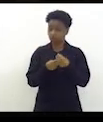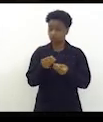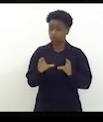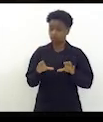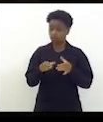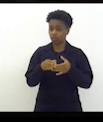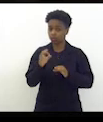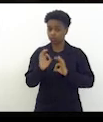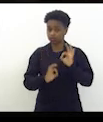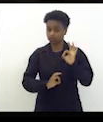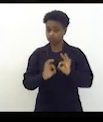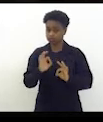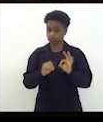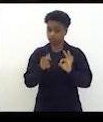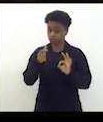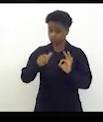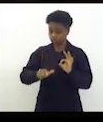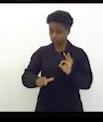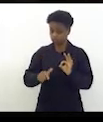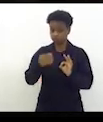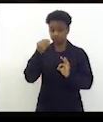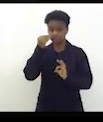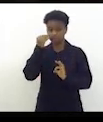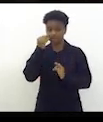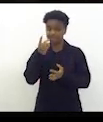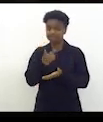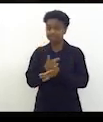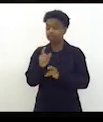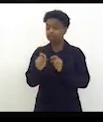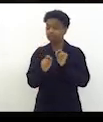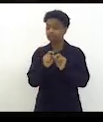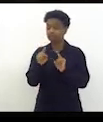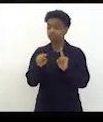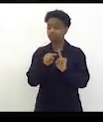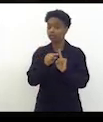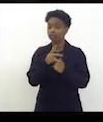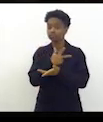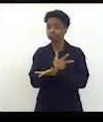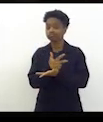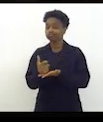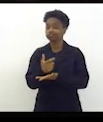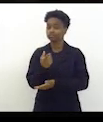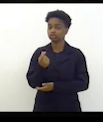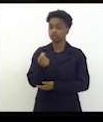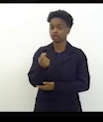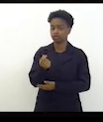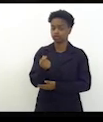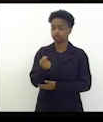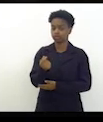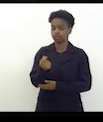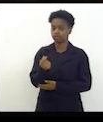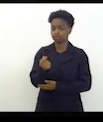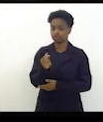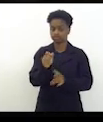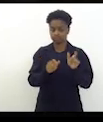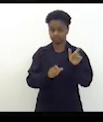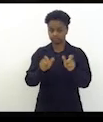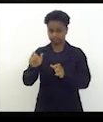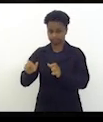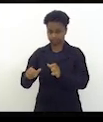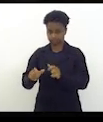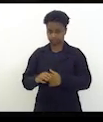reorganizam buscando sempre o que extorquir o contribuinte